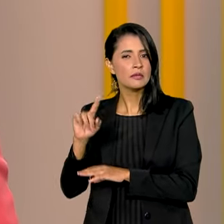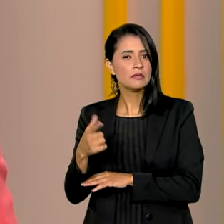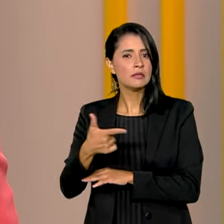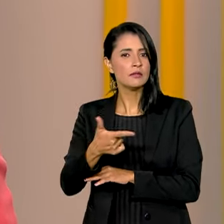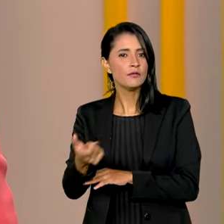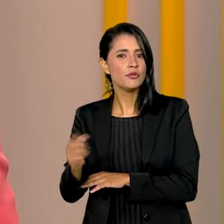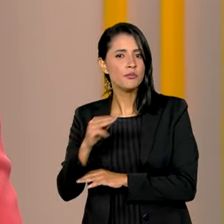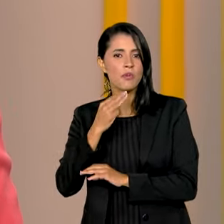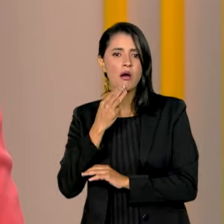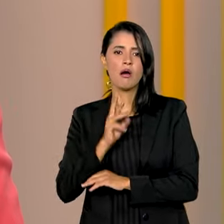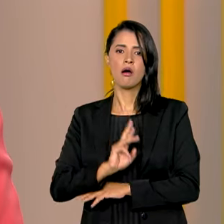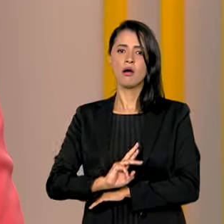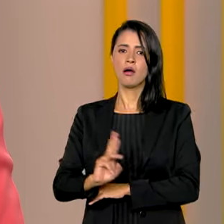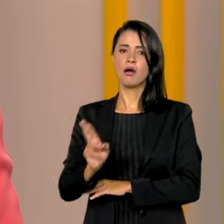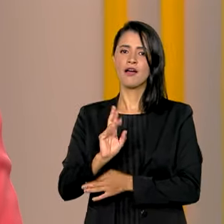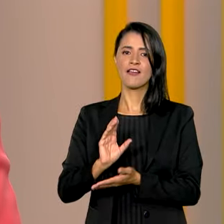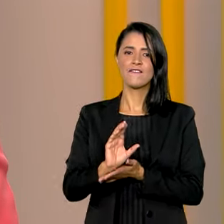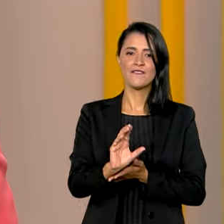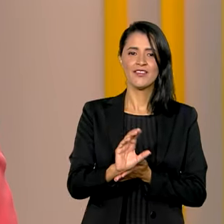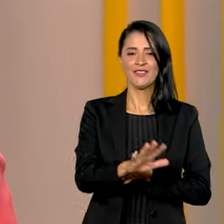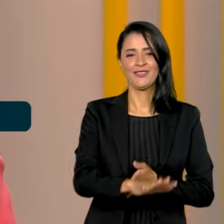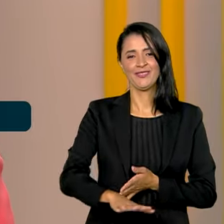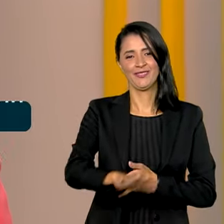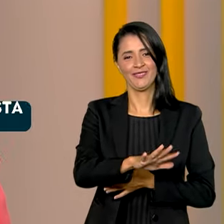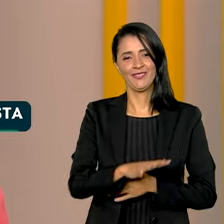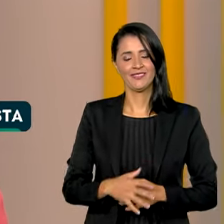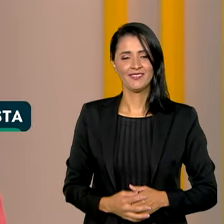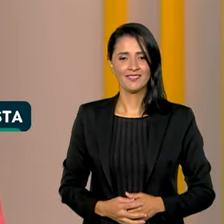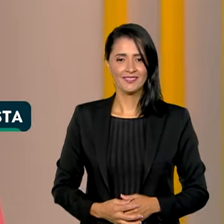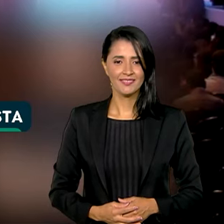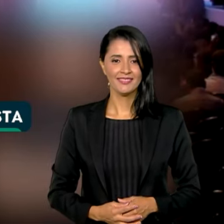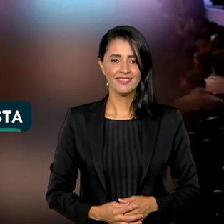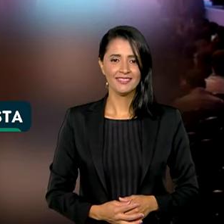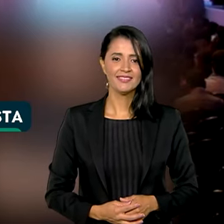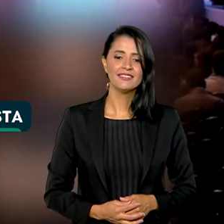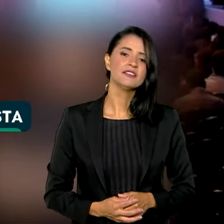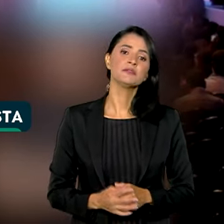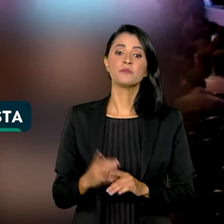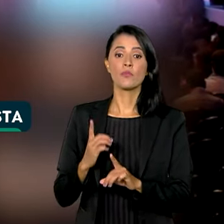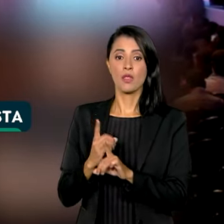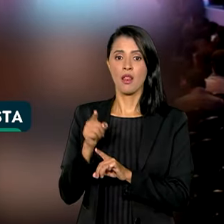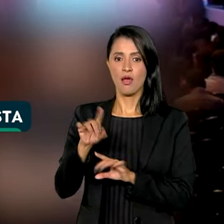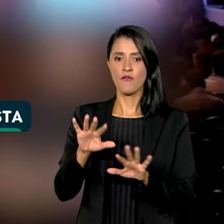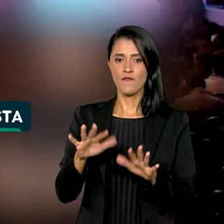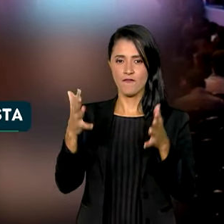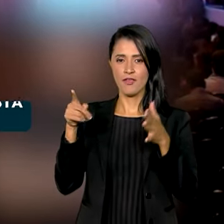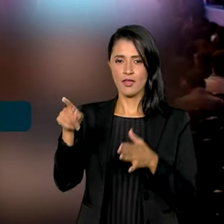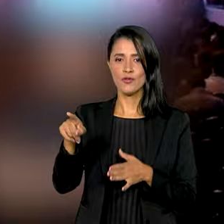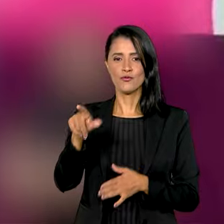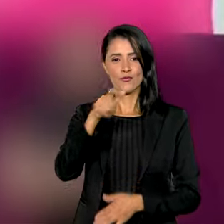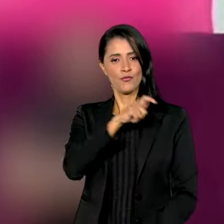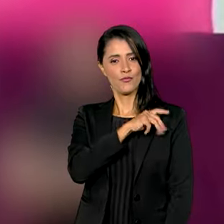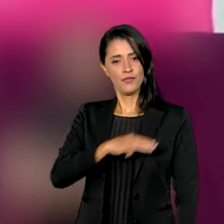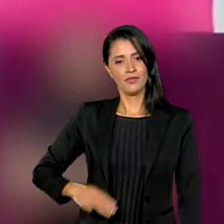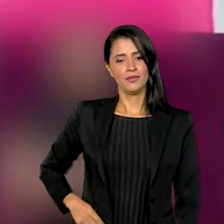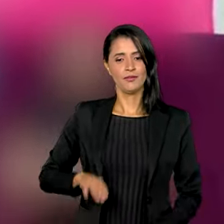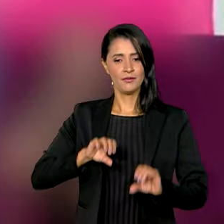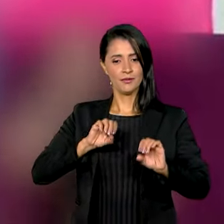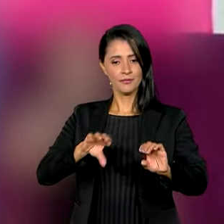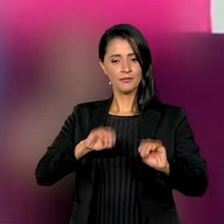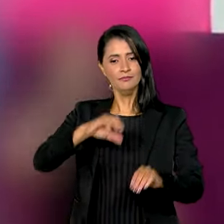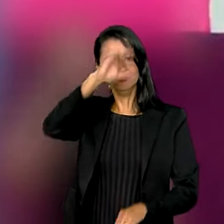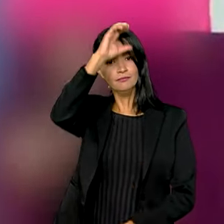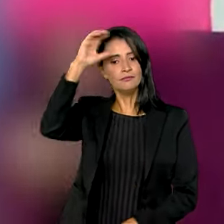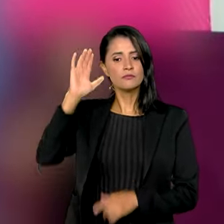milhões de reais em investimentos no setor. Durante o encontro, o Ministro da Educação, Camilo Santana,